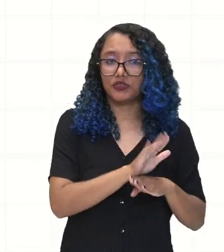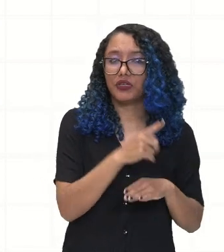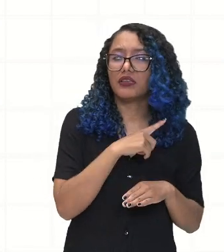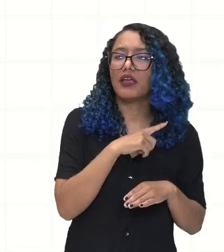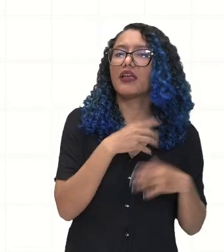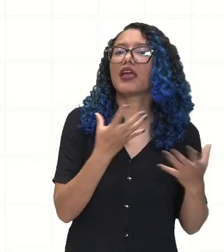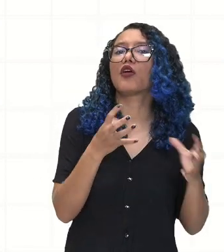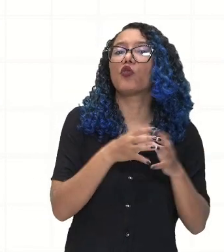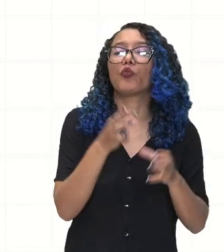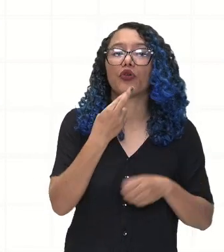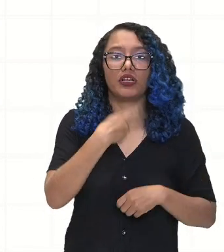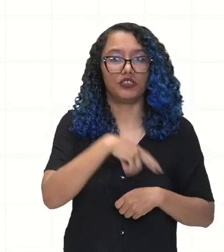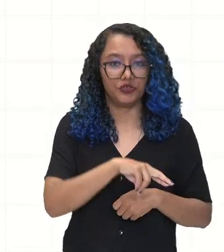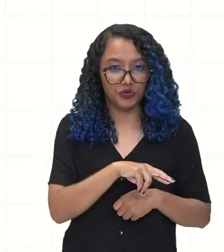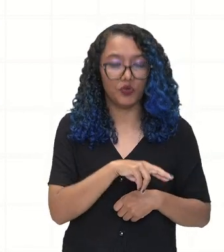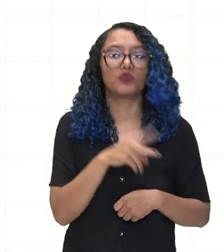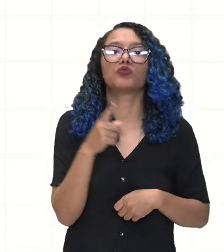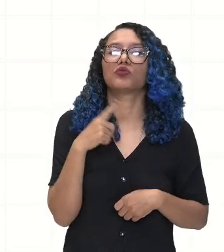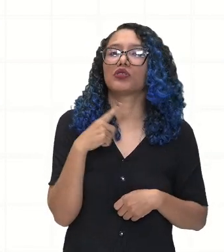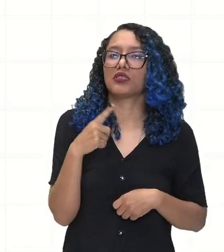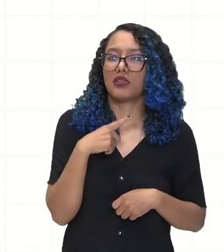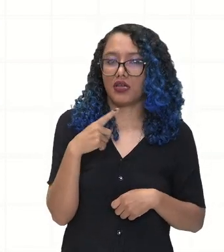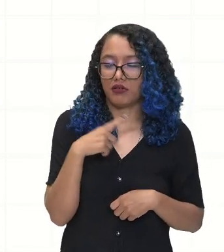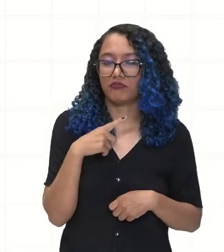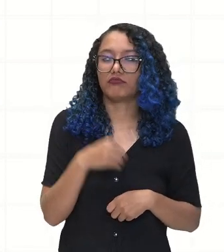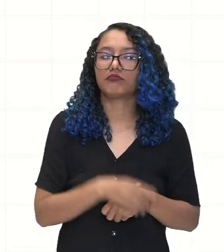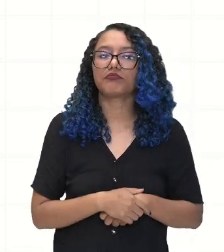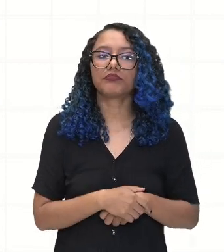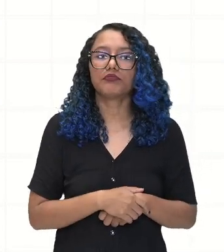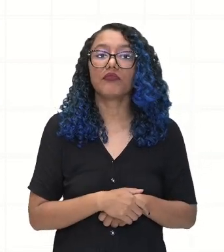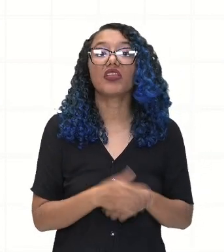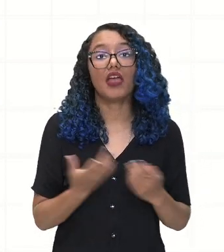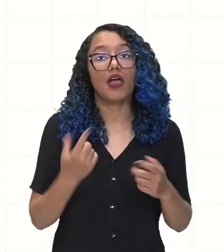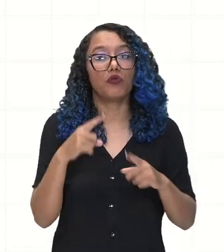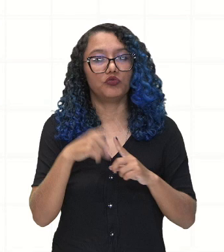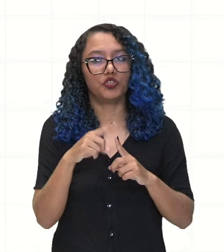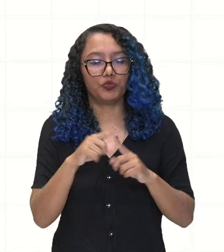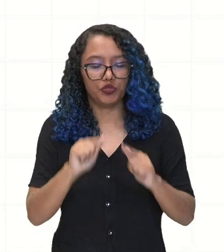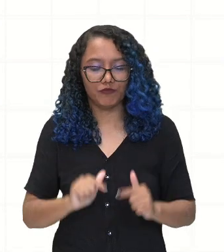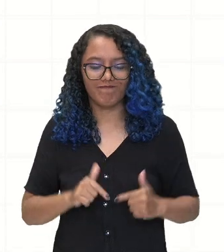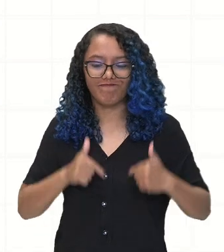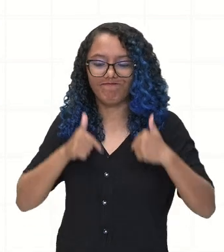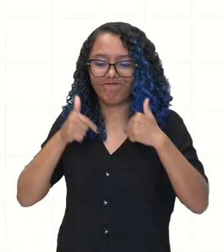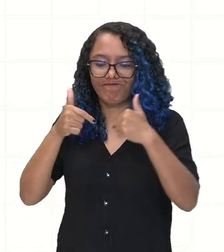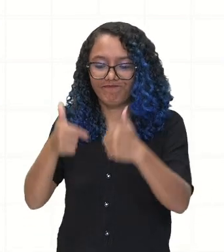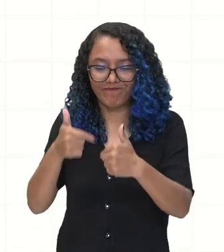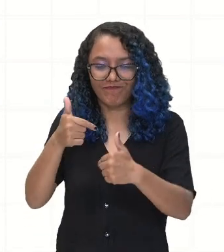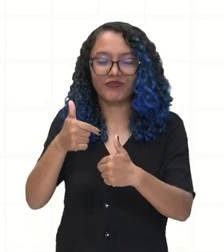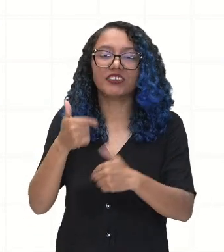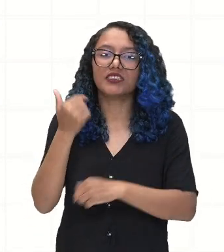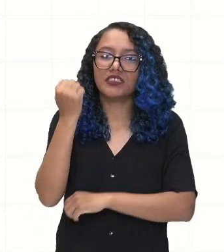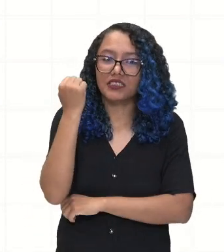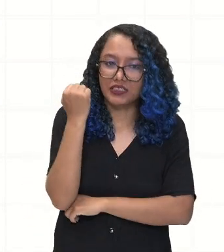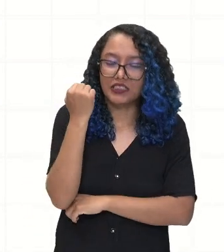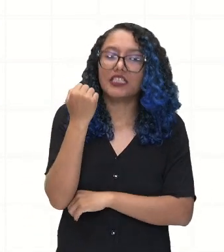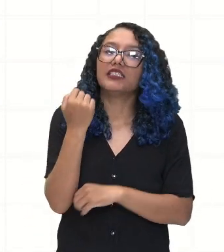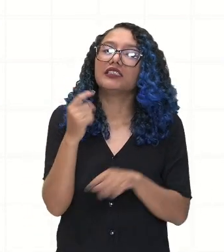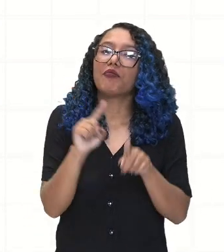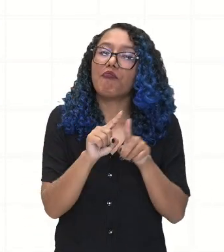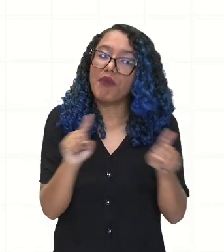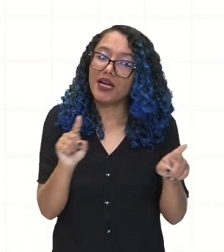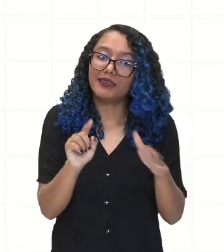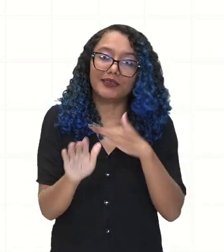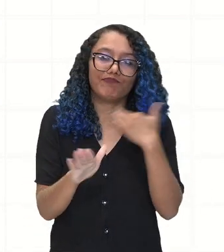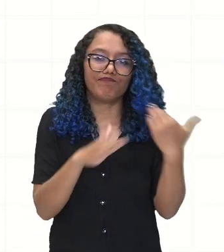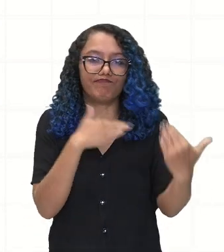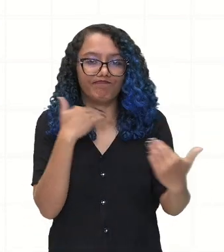consigam se organizar. Vai ser uma forma de resistência que vai ocasionar muitas mortes nesse conflito